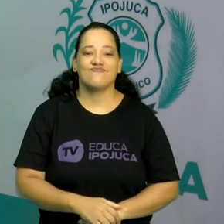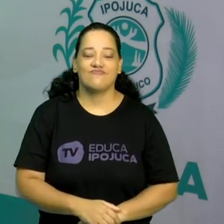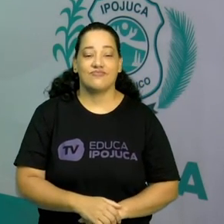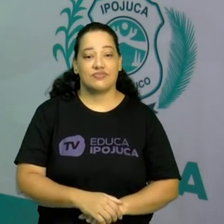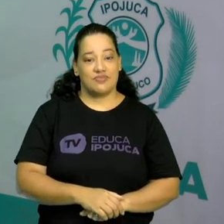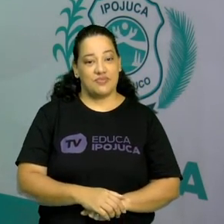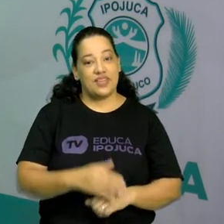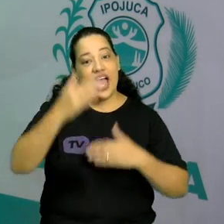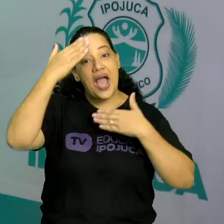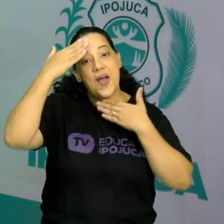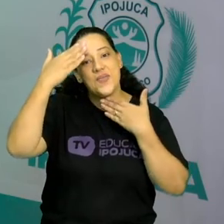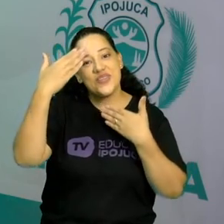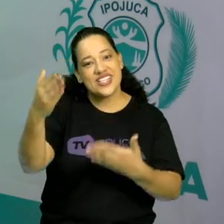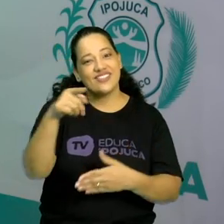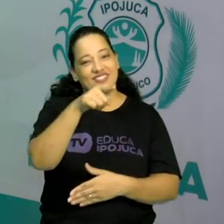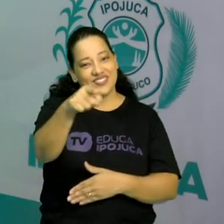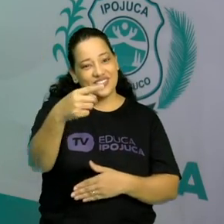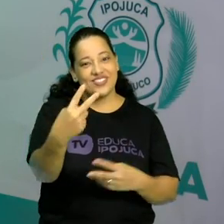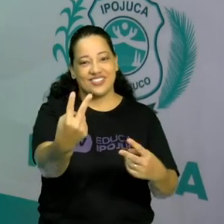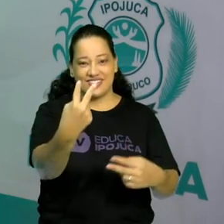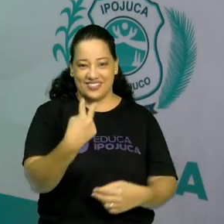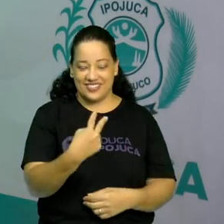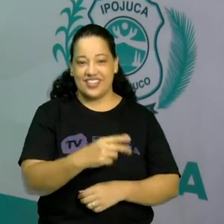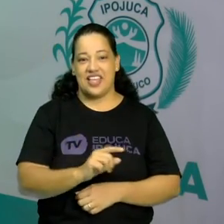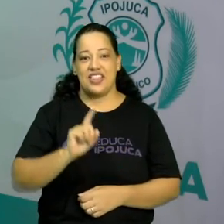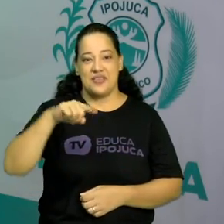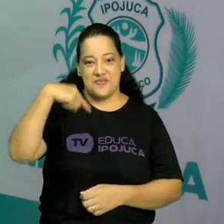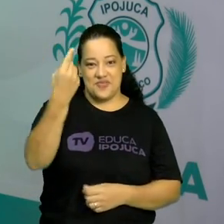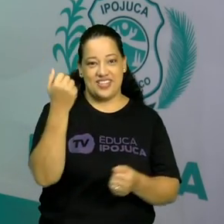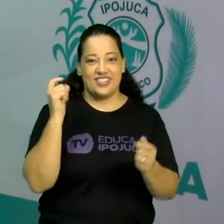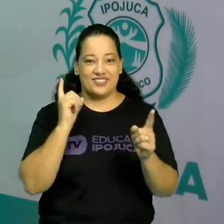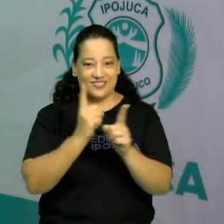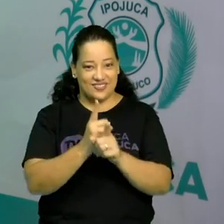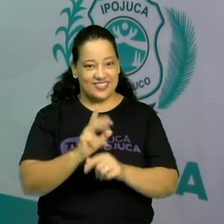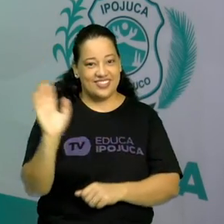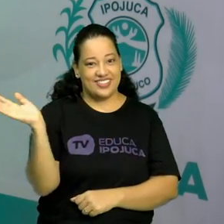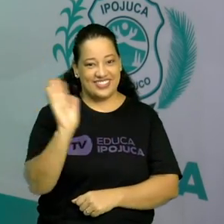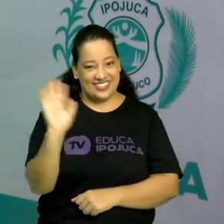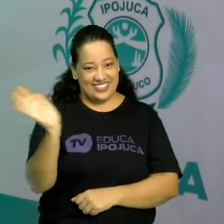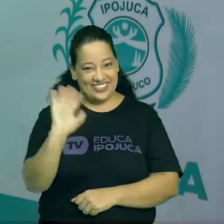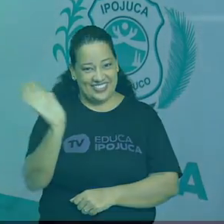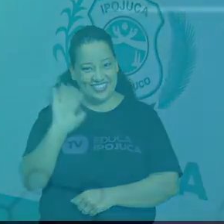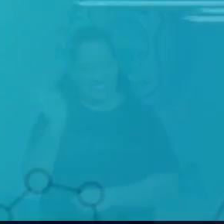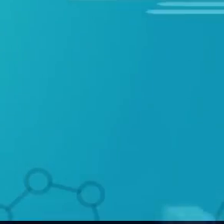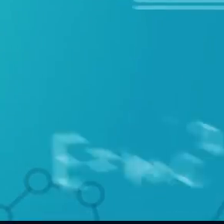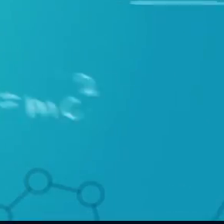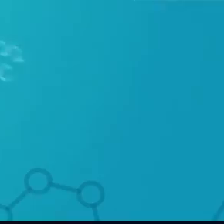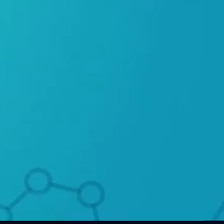Grata por sua participação e até a próxima aula. Até mais!